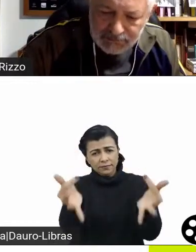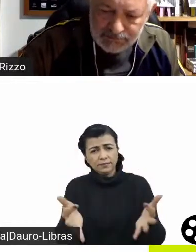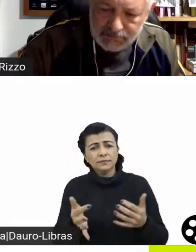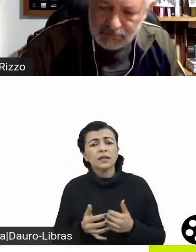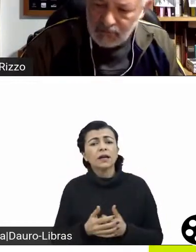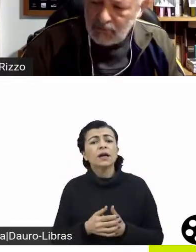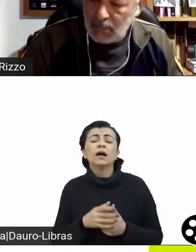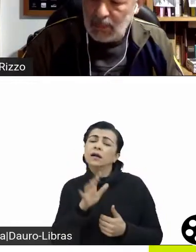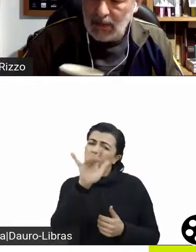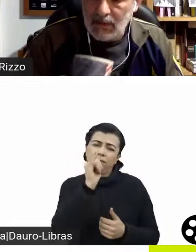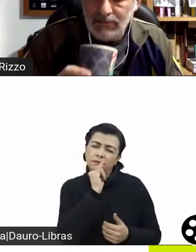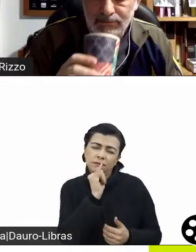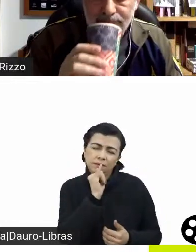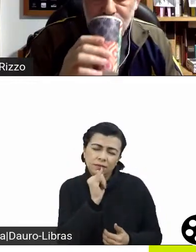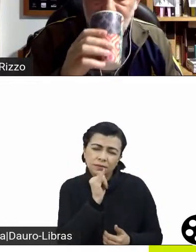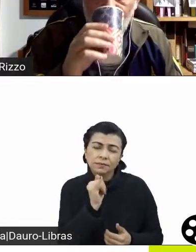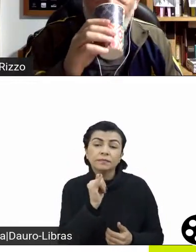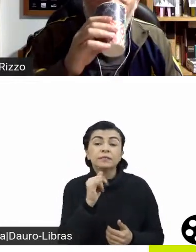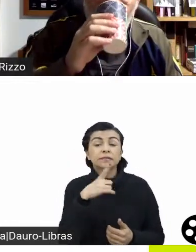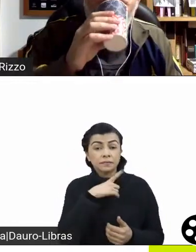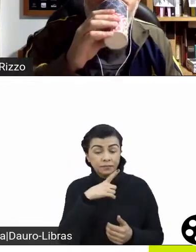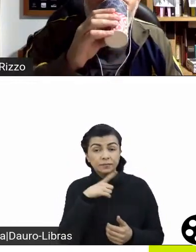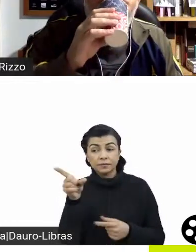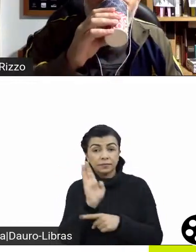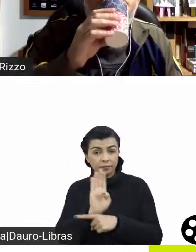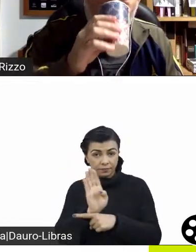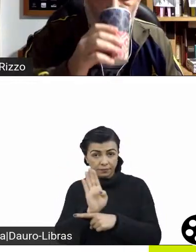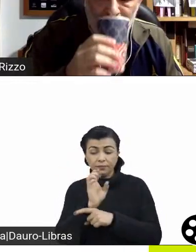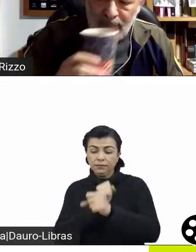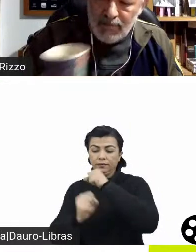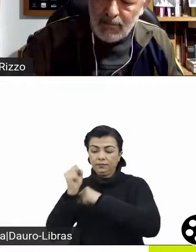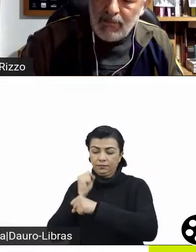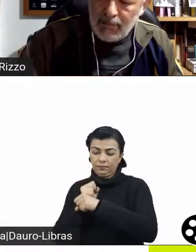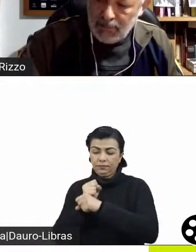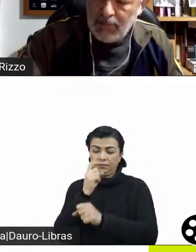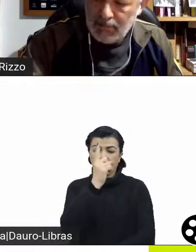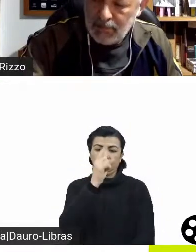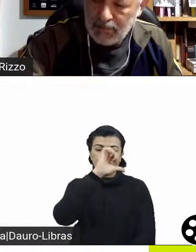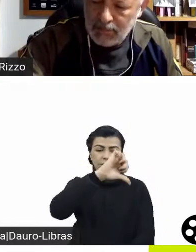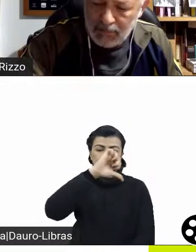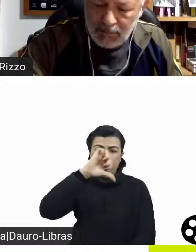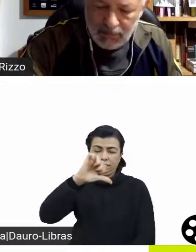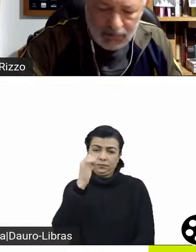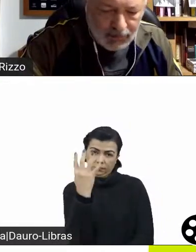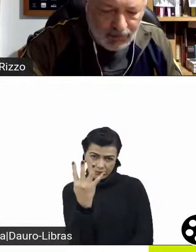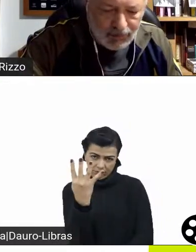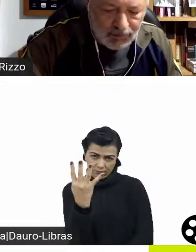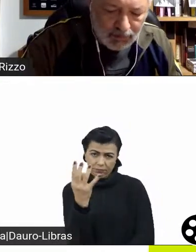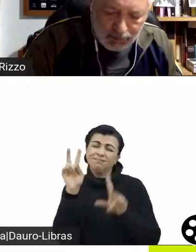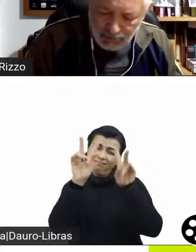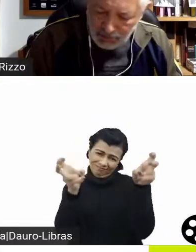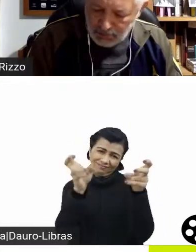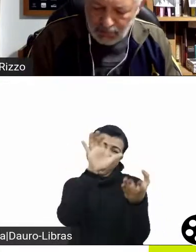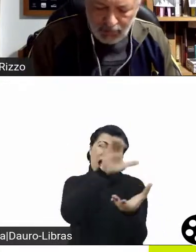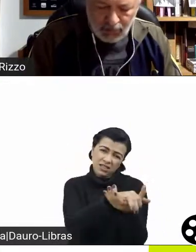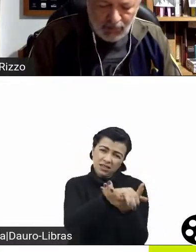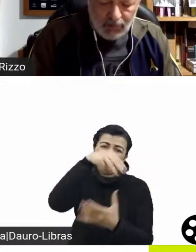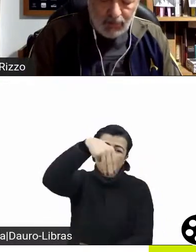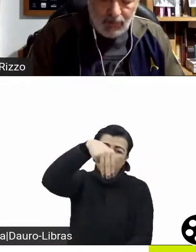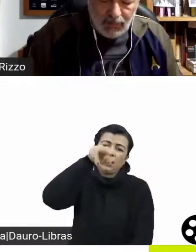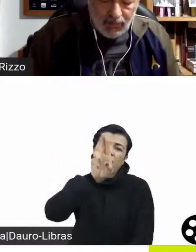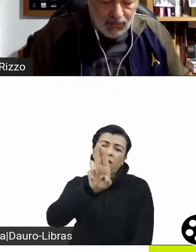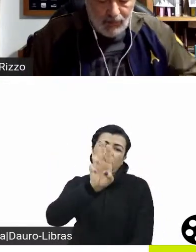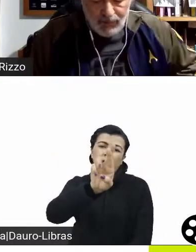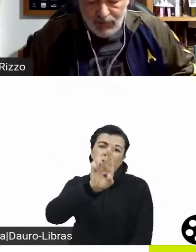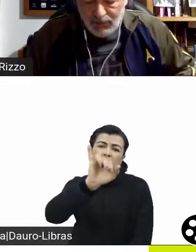por exemplo, o PJ Hogan, ele faz esse filme em 94, Casamento de Muriel, que tem um sucesso de bilheteria, um sucesso de público, é vendido para o mundo